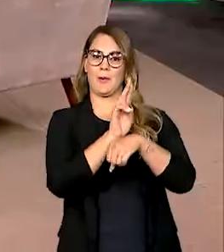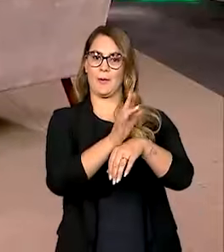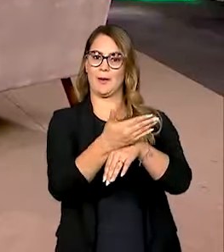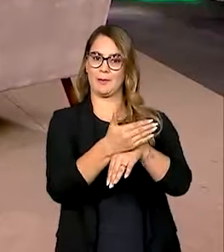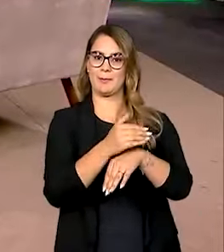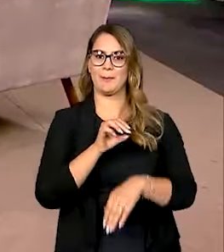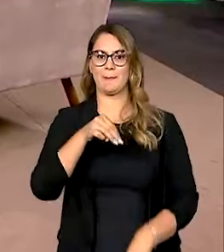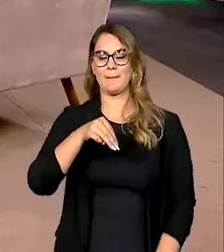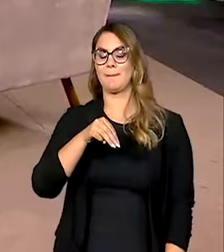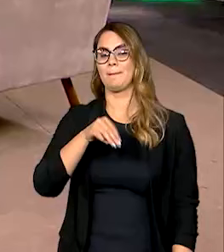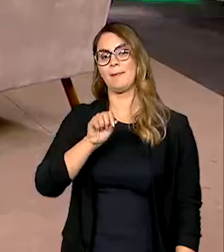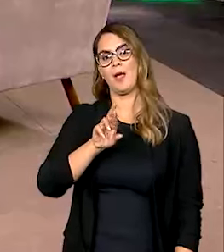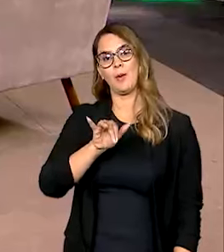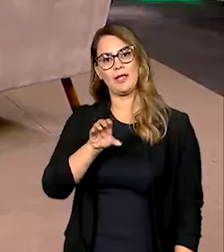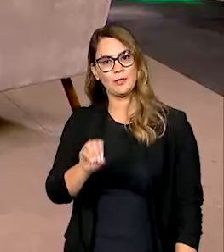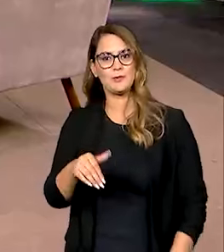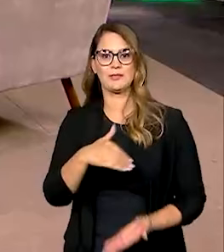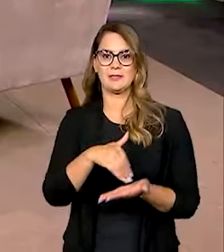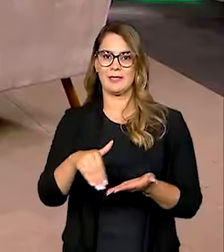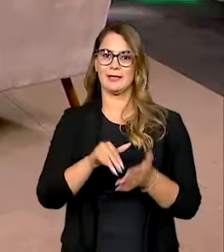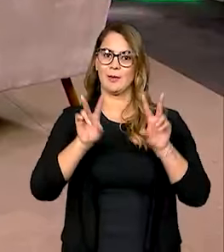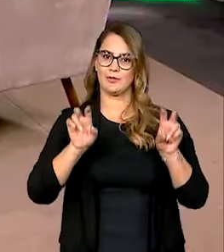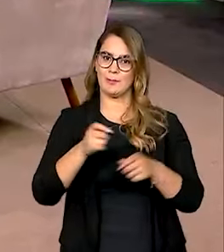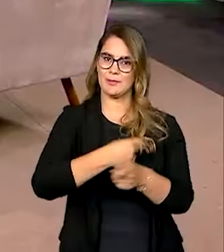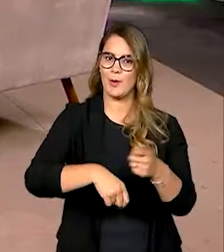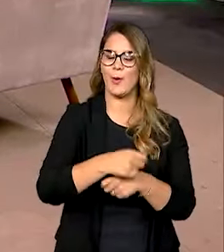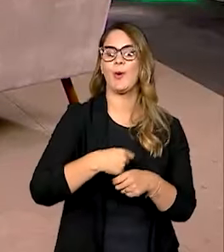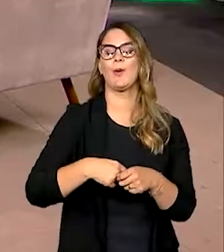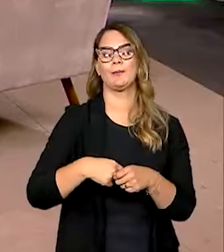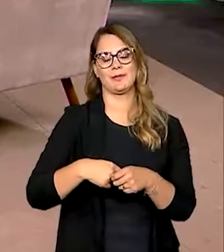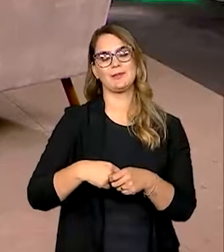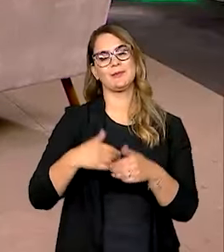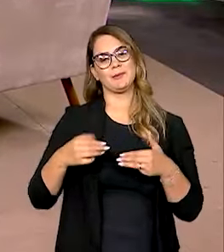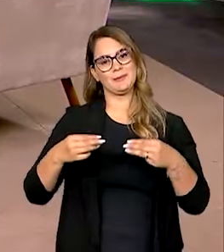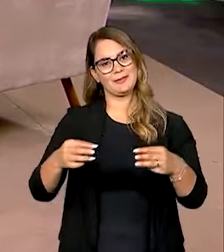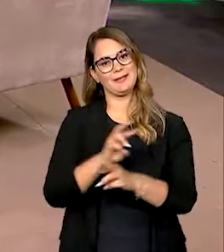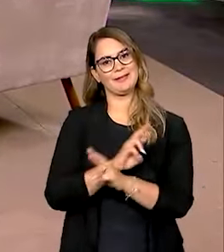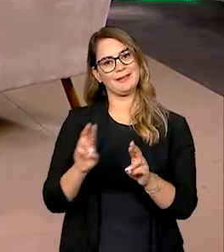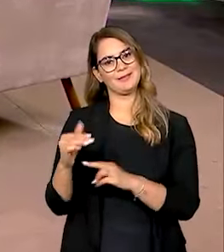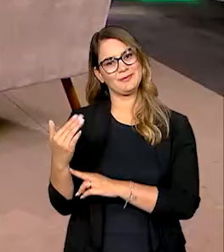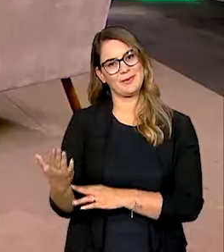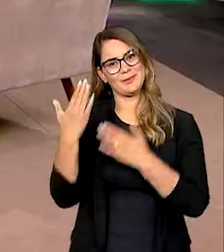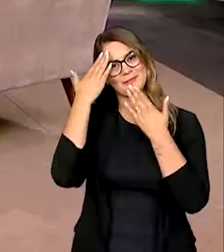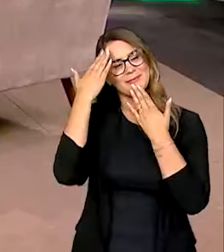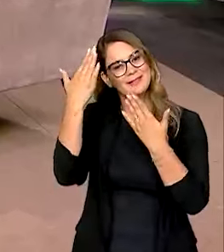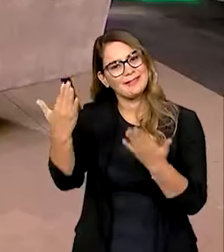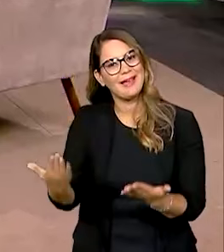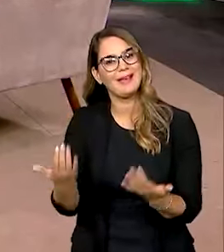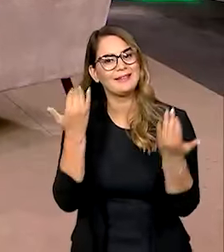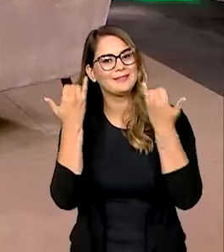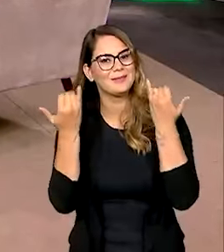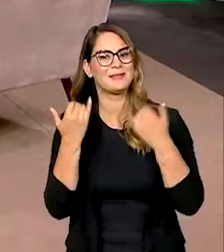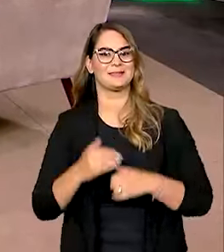Maurício Carvalho Lírio, secretário de Assuntos Econômicos e Financeiros do Ministério das Relações Exteriores. Muito obrigada pelas